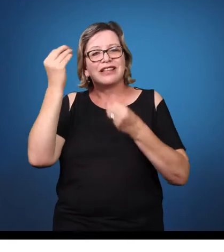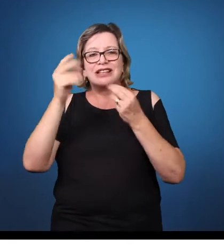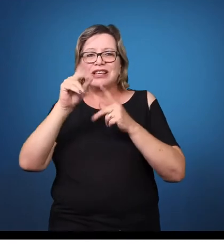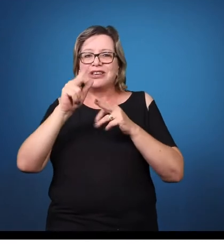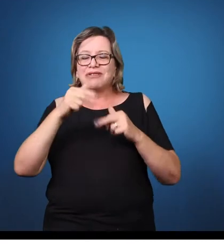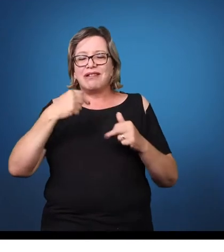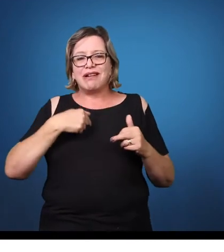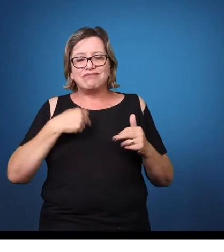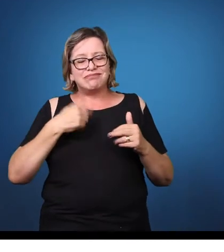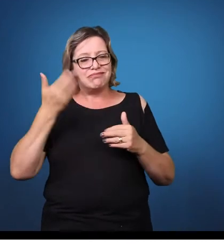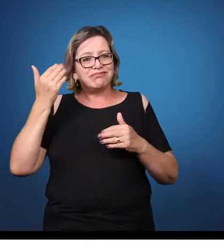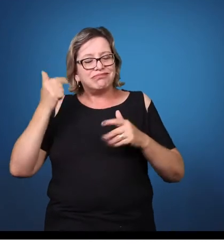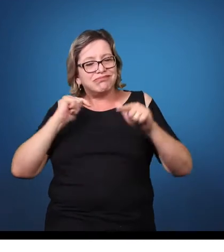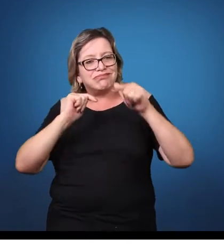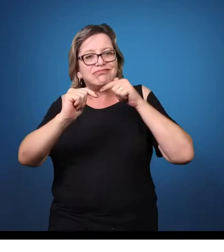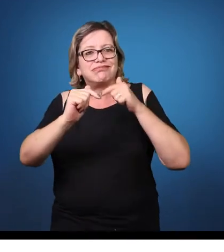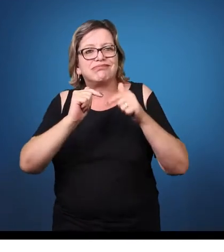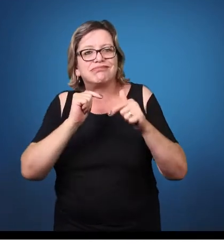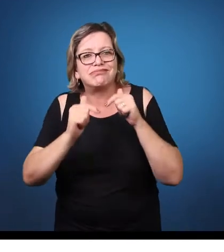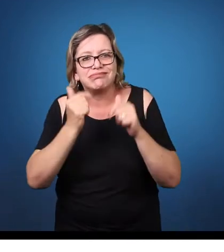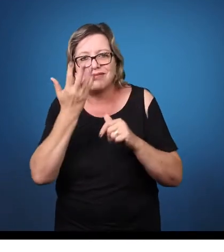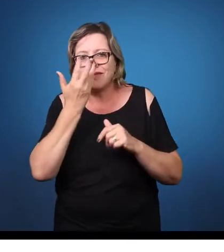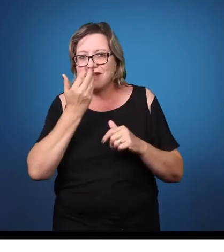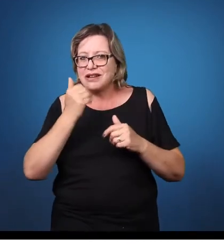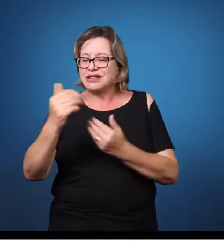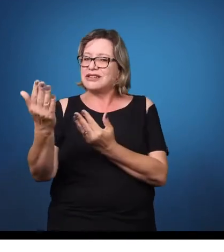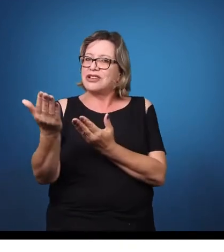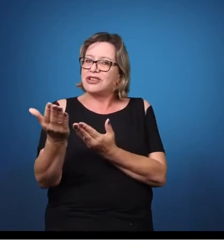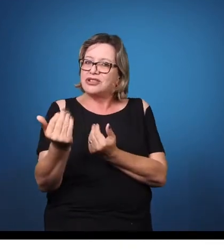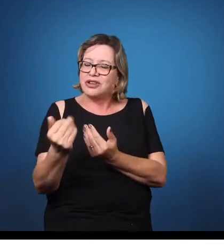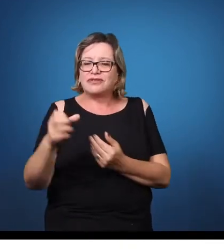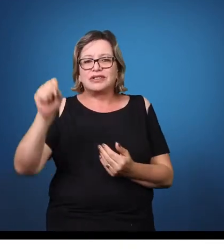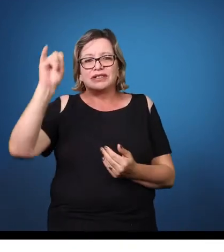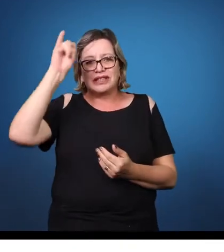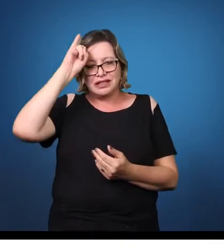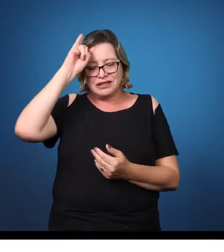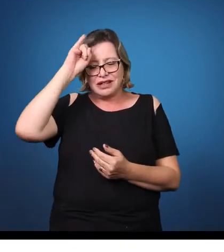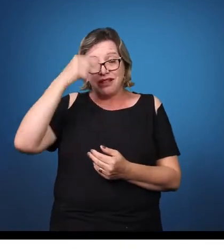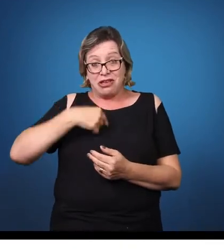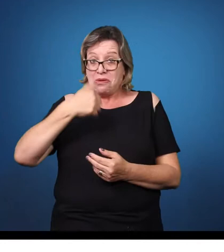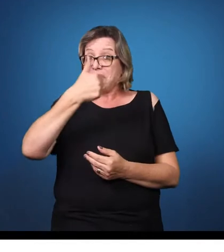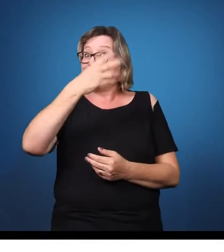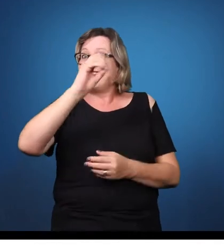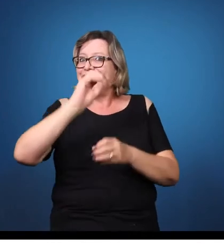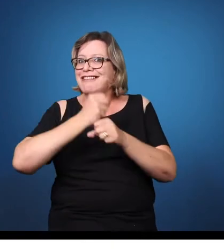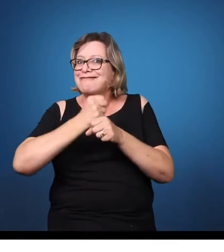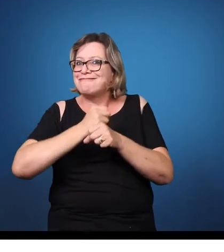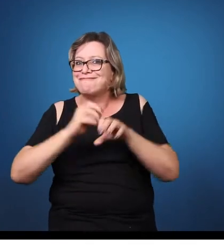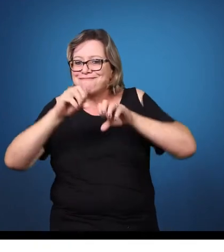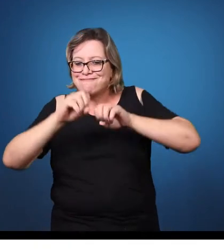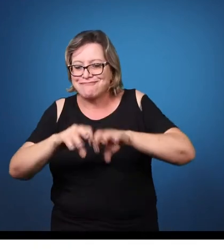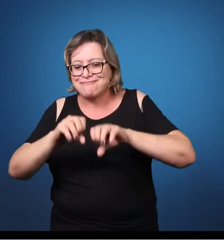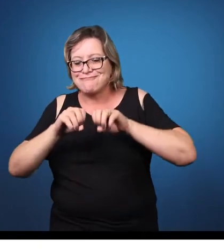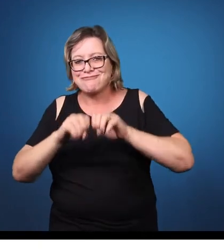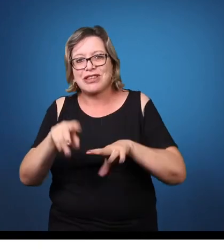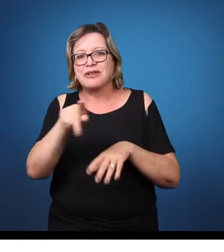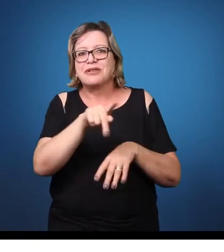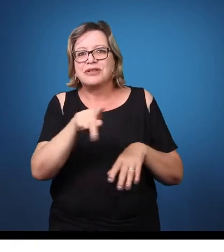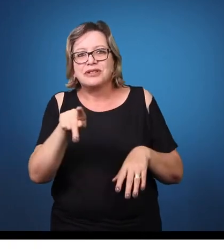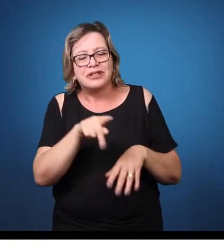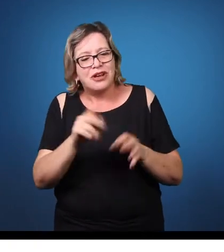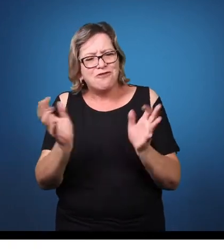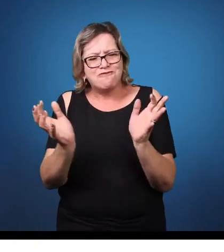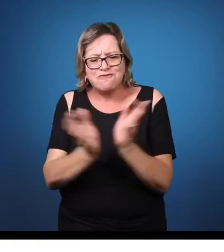Então, não tem como você fechar naquele quadradinho o deficiente intelectual, é isso, isso e isso. Não. Você tem